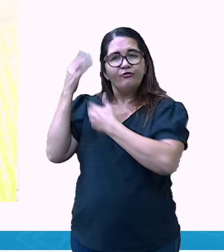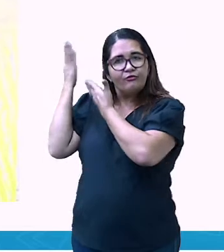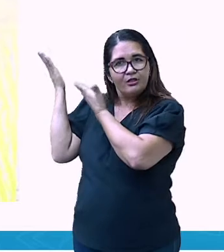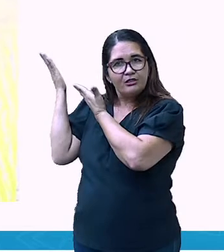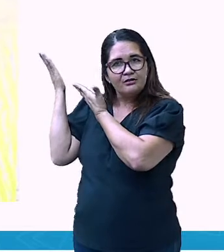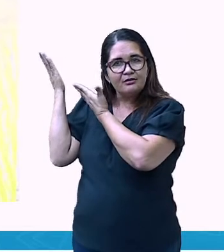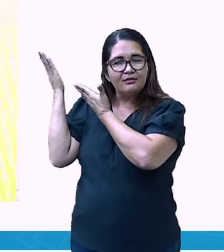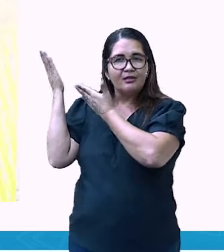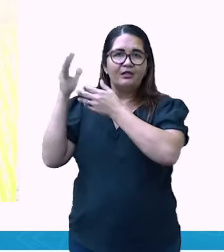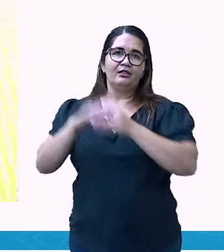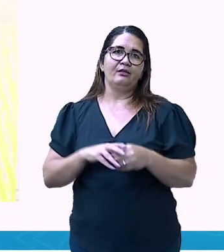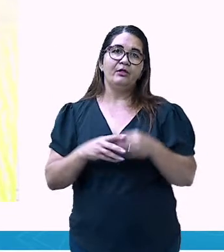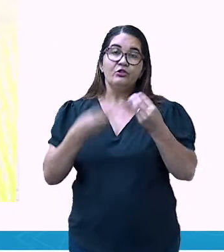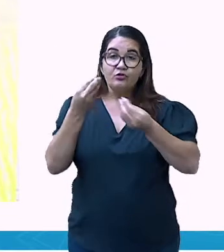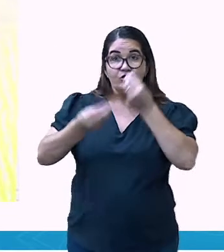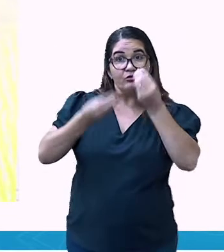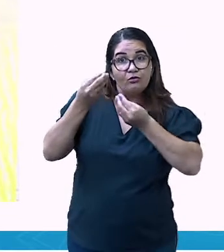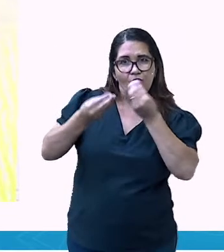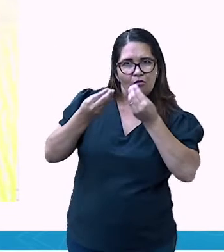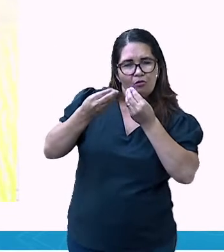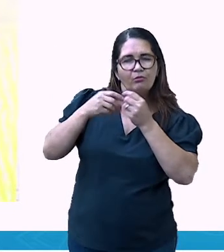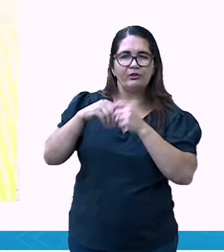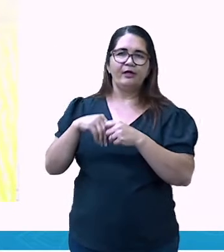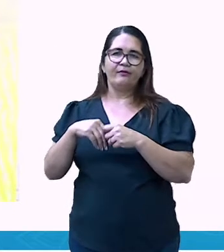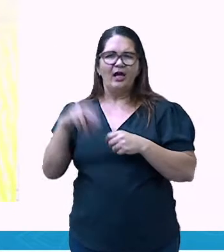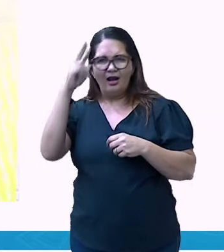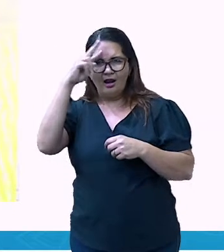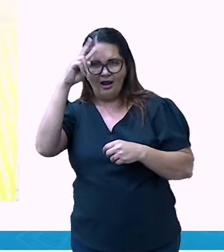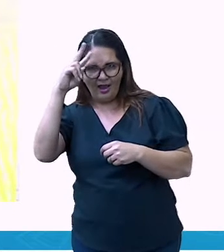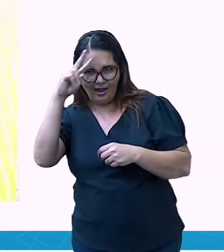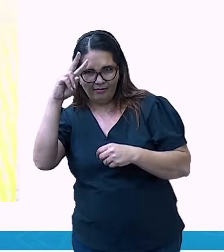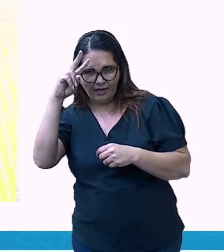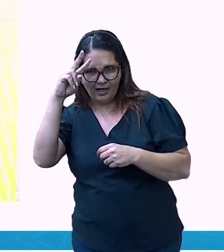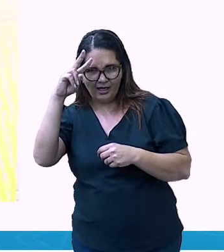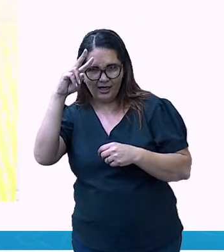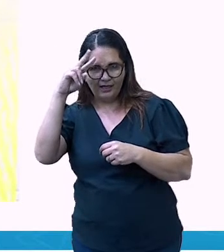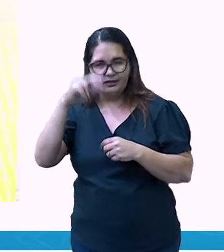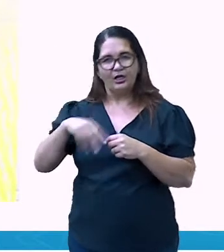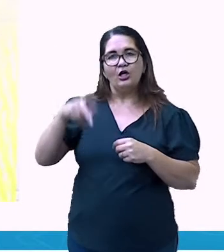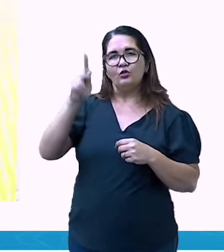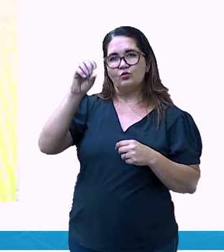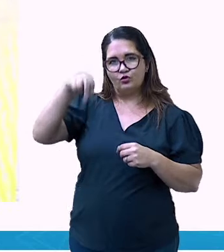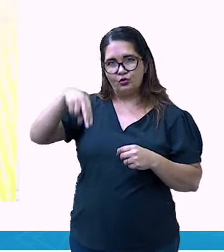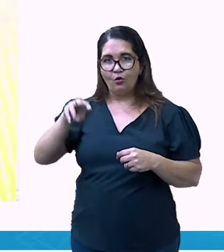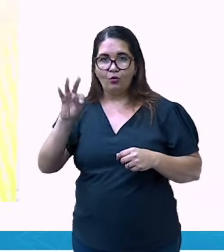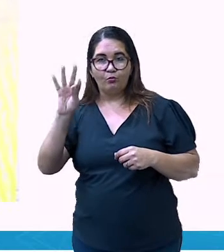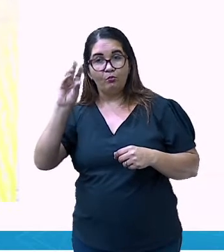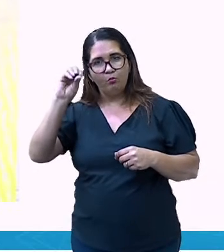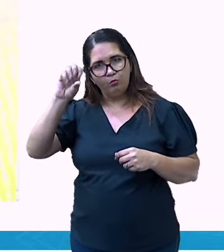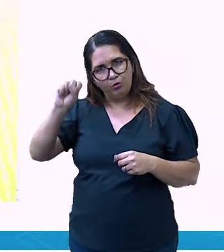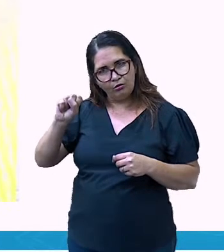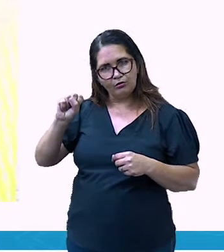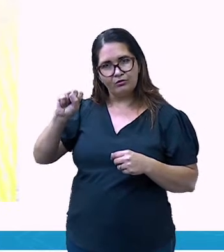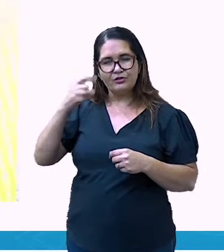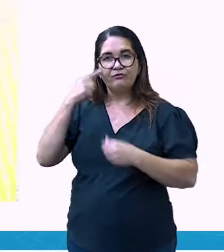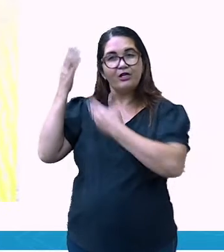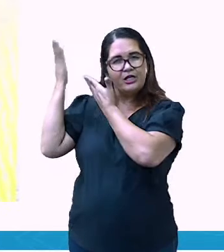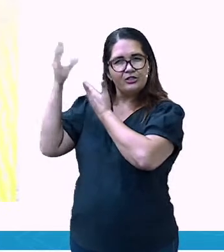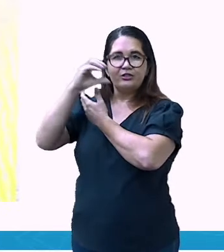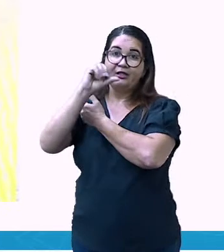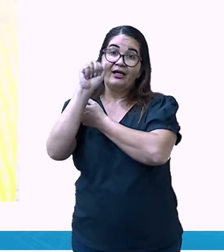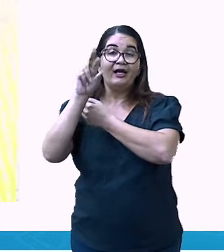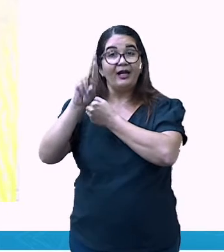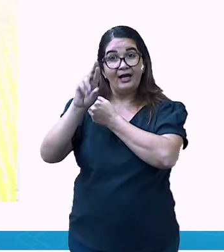os quais estão relacionados com a posição do sol. Então, a gente já falou dos pontos cardeais, sempre foi usado desde a